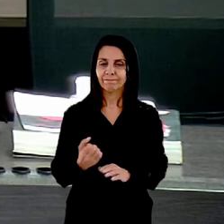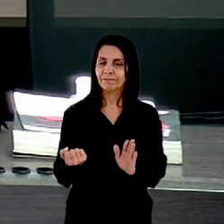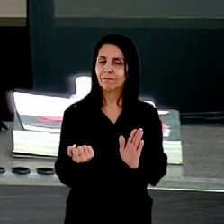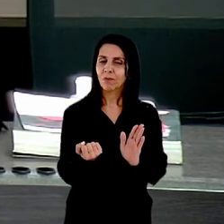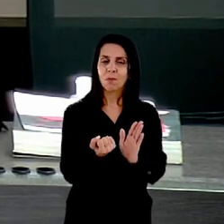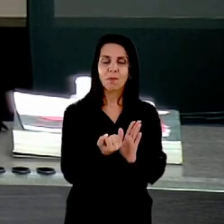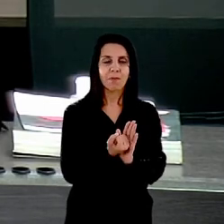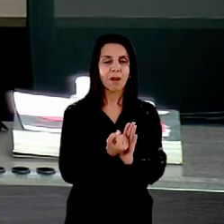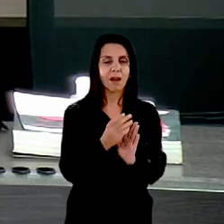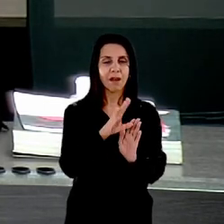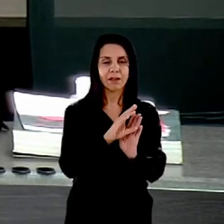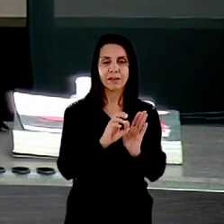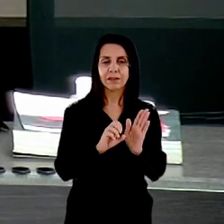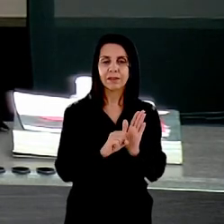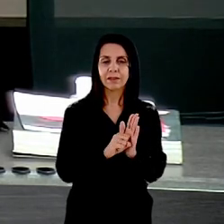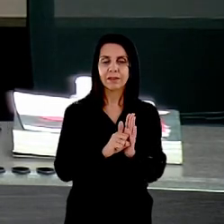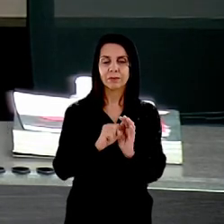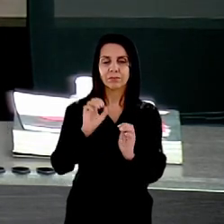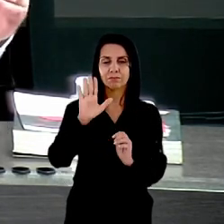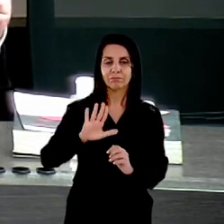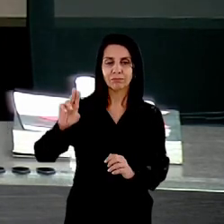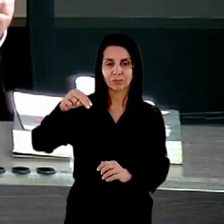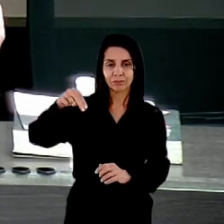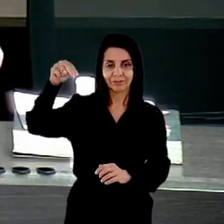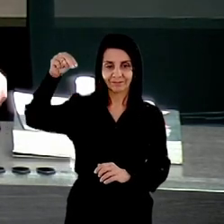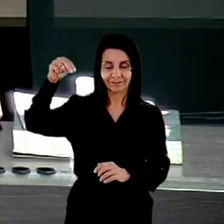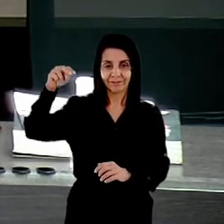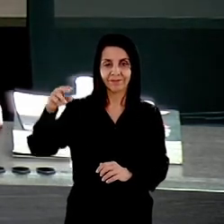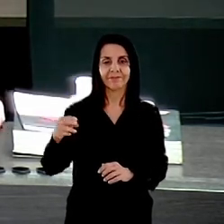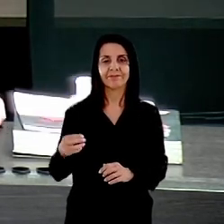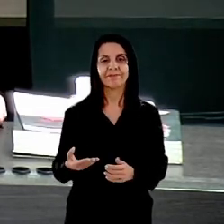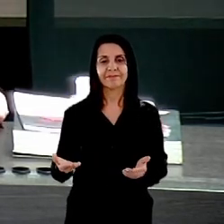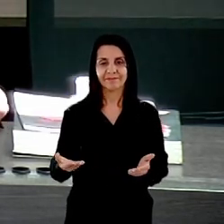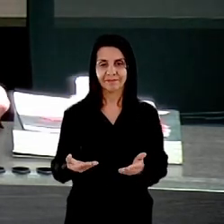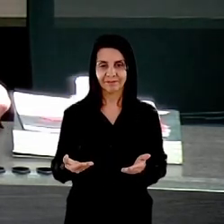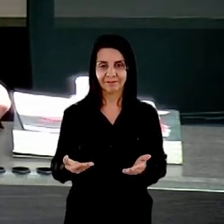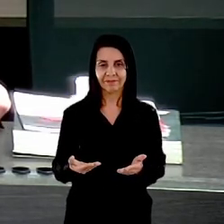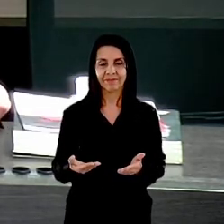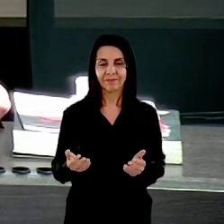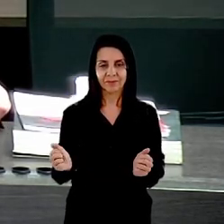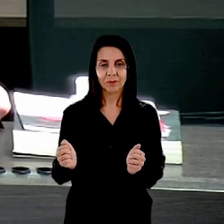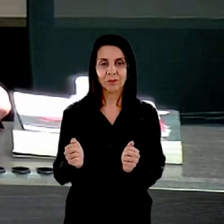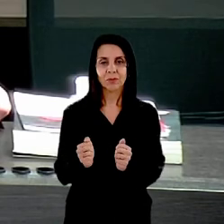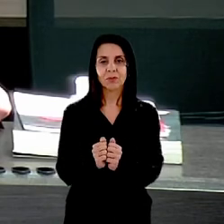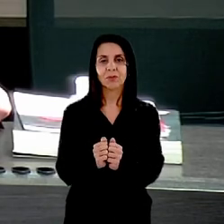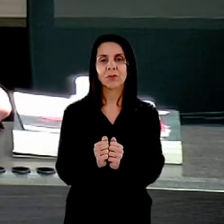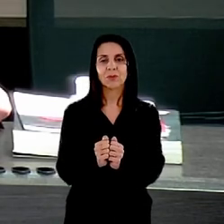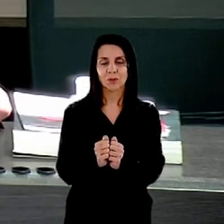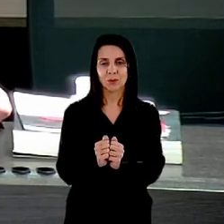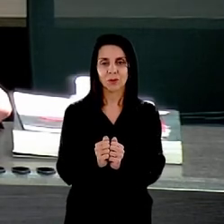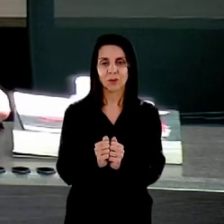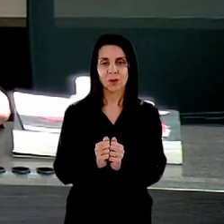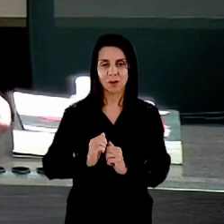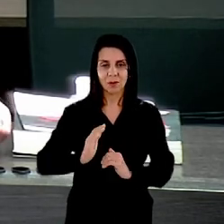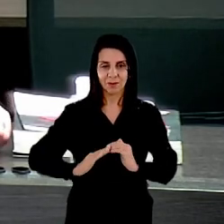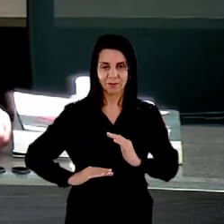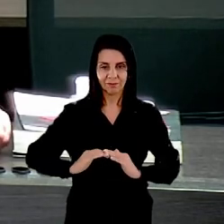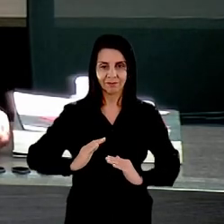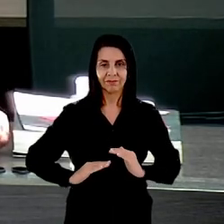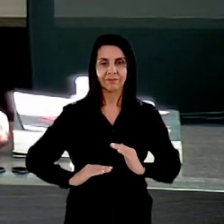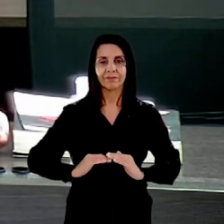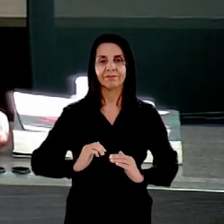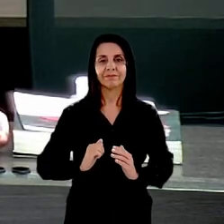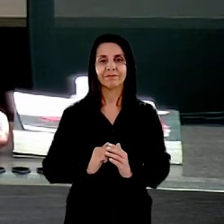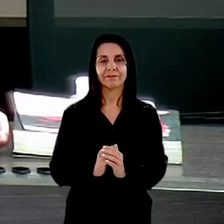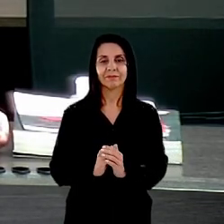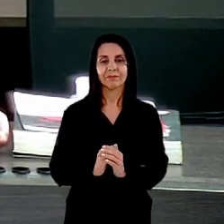Brasil durante muito tempo agora divide essa função com o